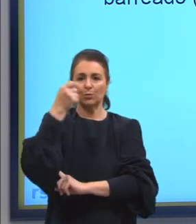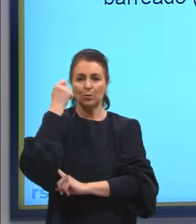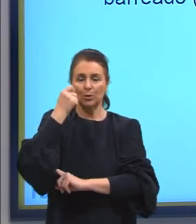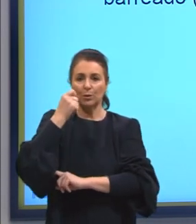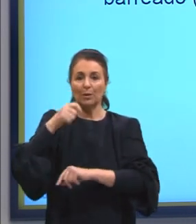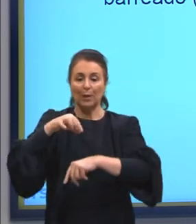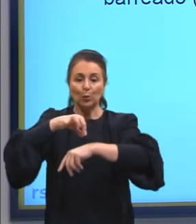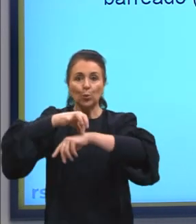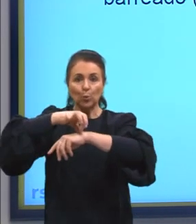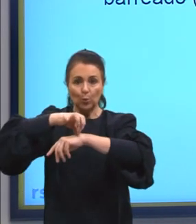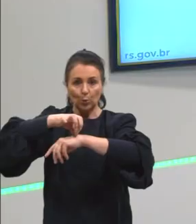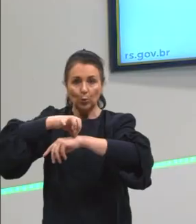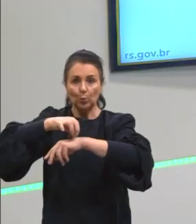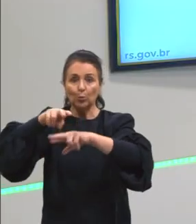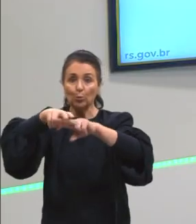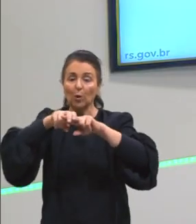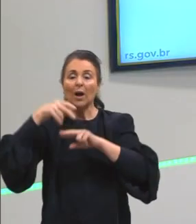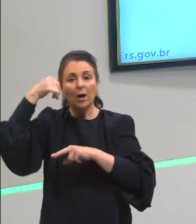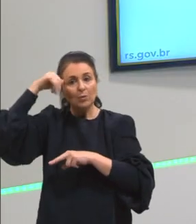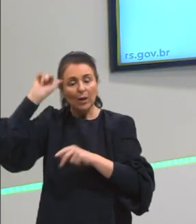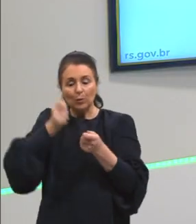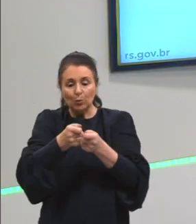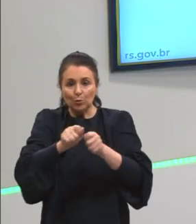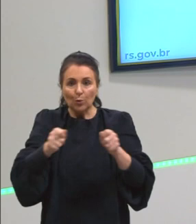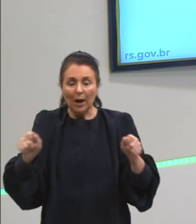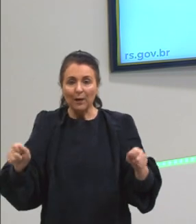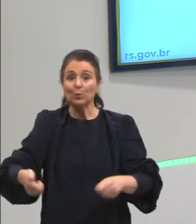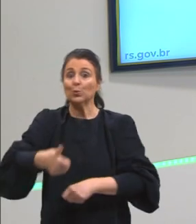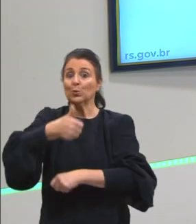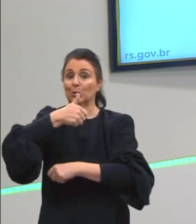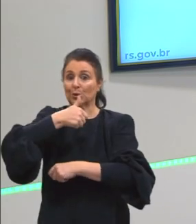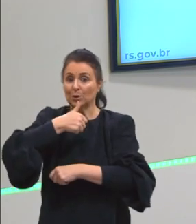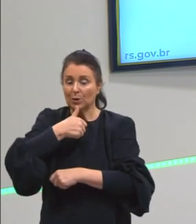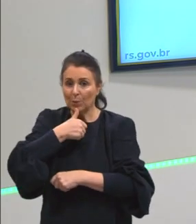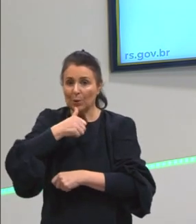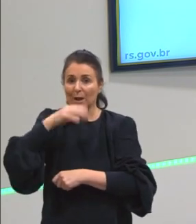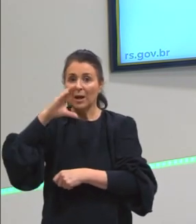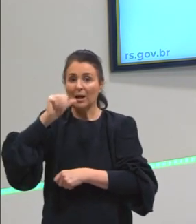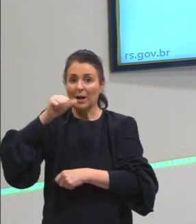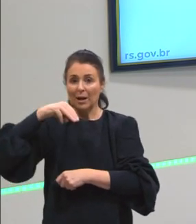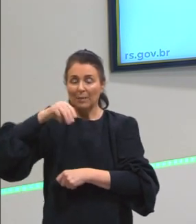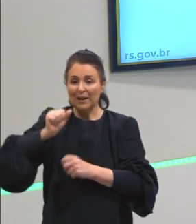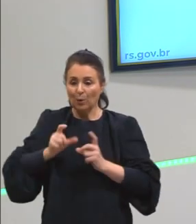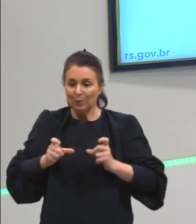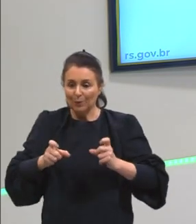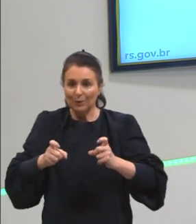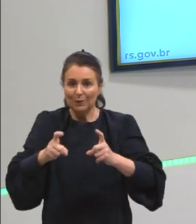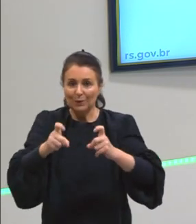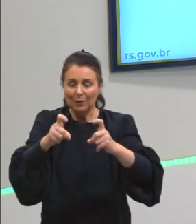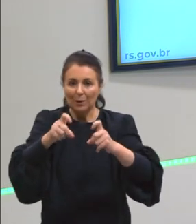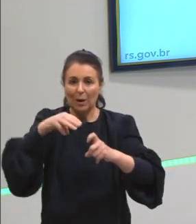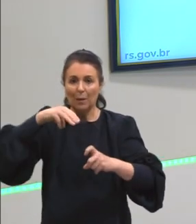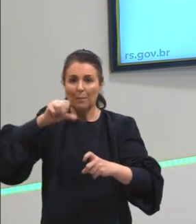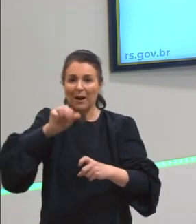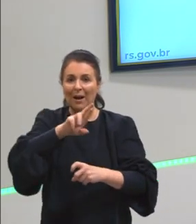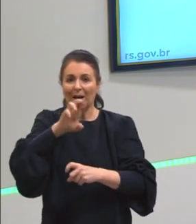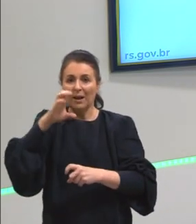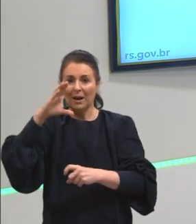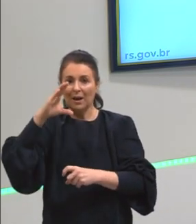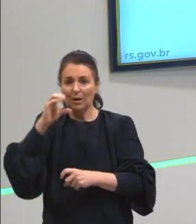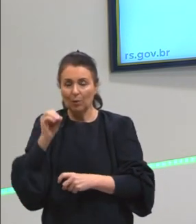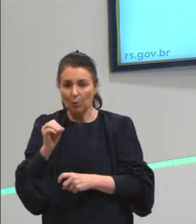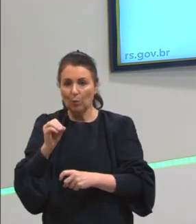couro, né? Em função desse gado. O churrasco, o chimarrão, o camarão, pirão de peixe, marreco assado,